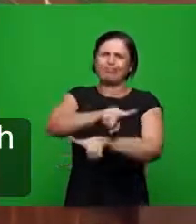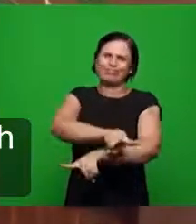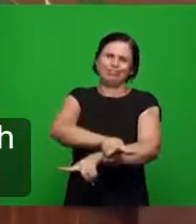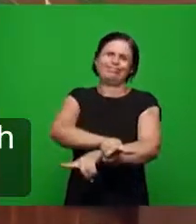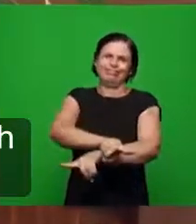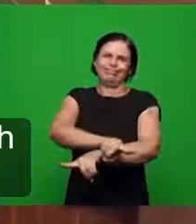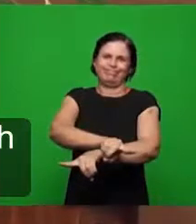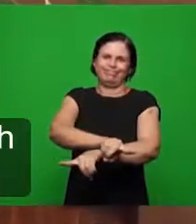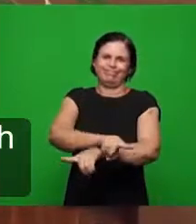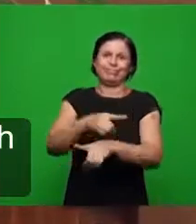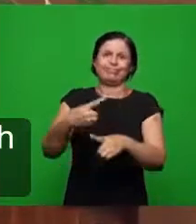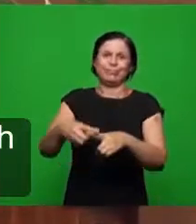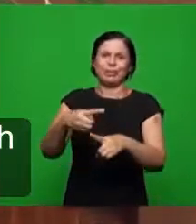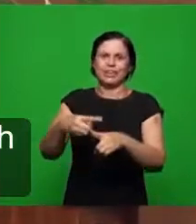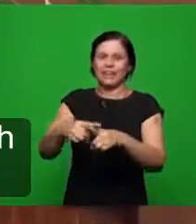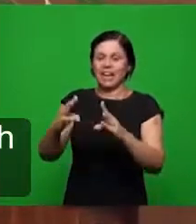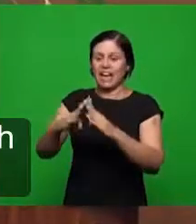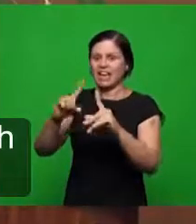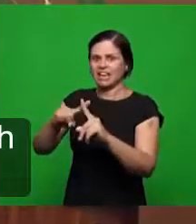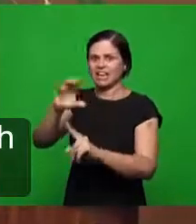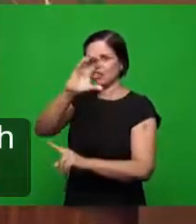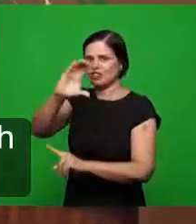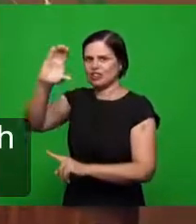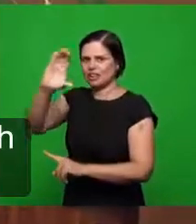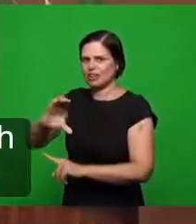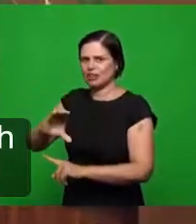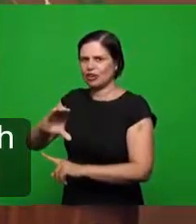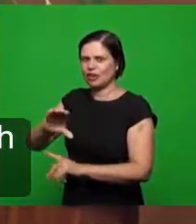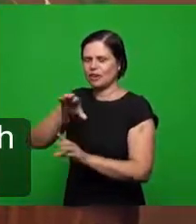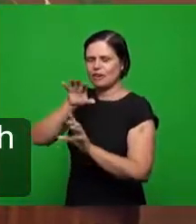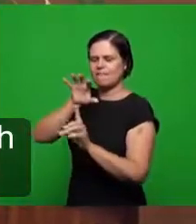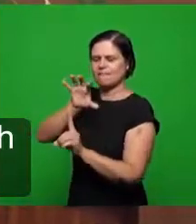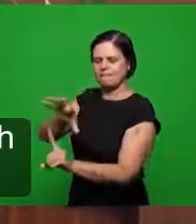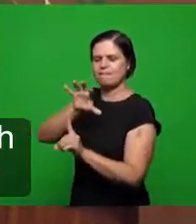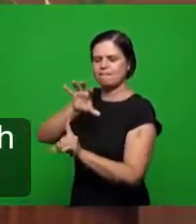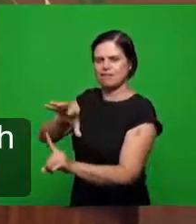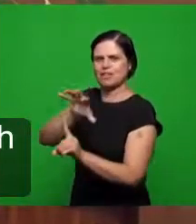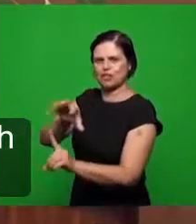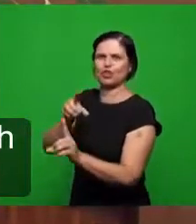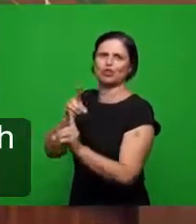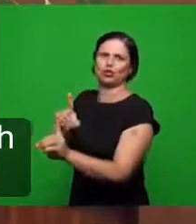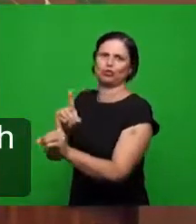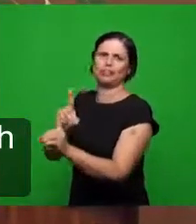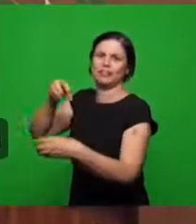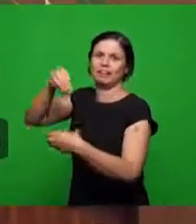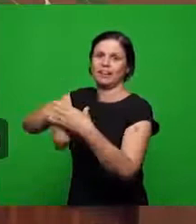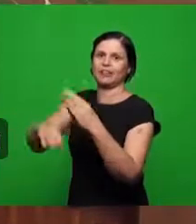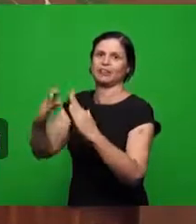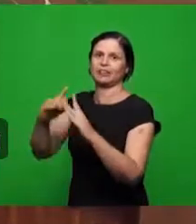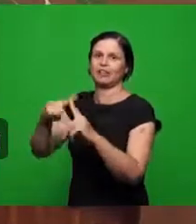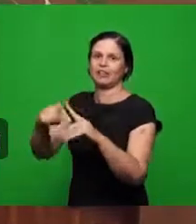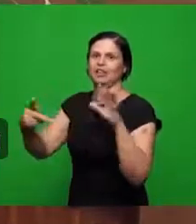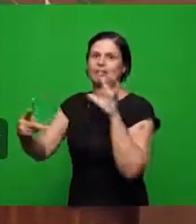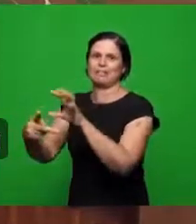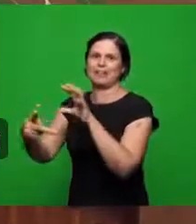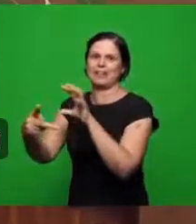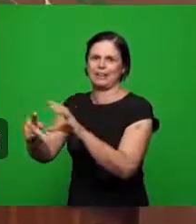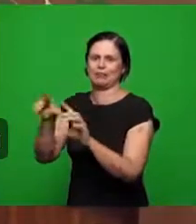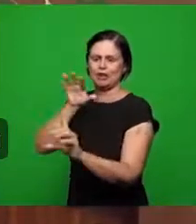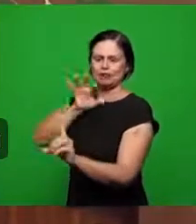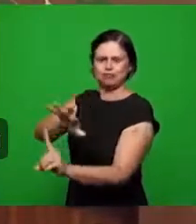da mudança da doutrina a doutrina estava estabelecida